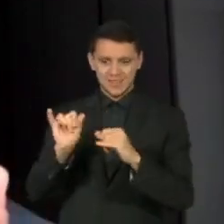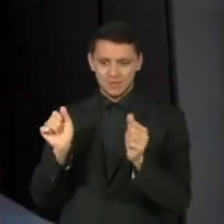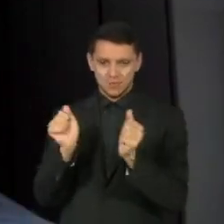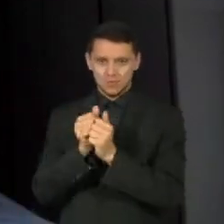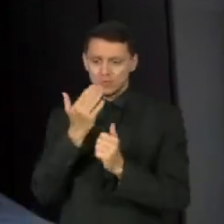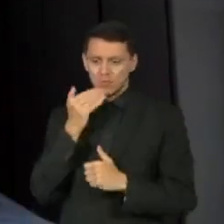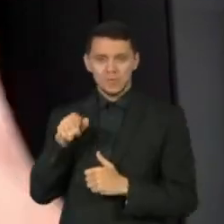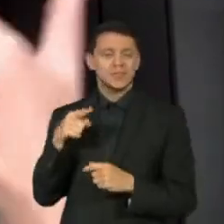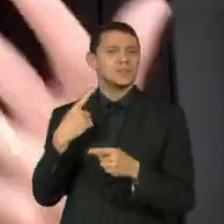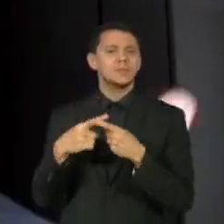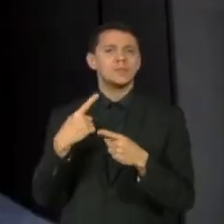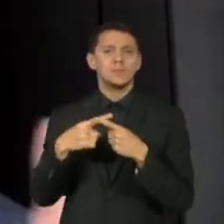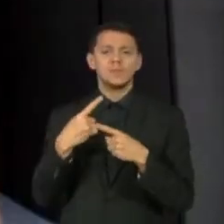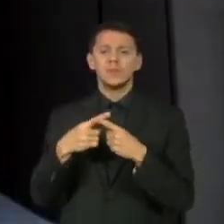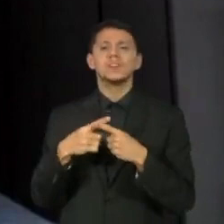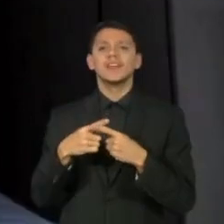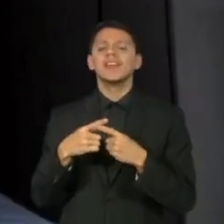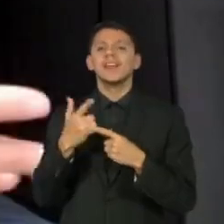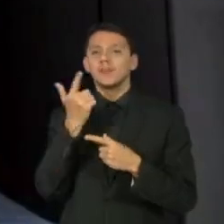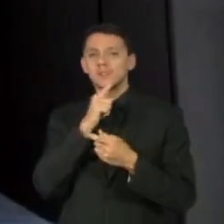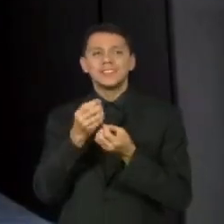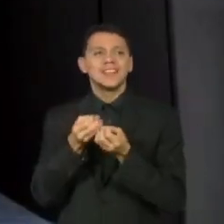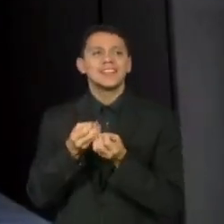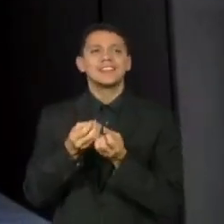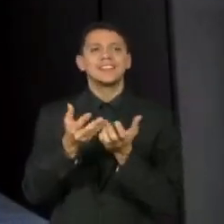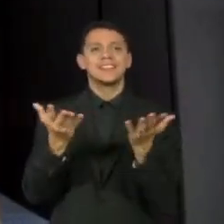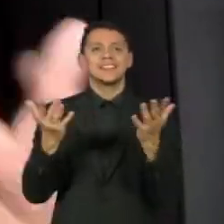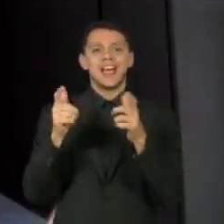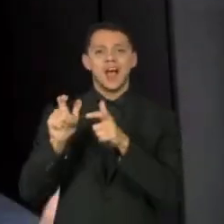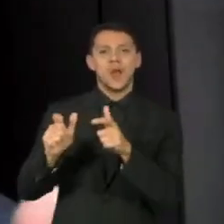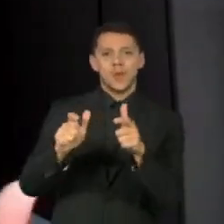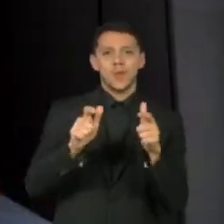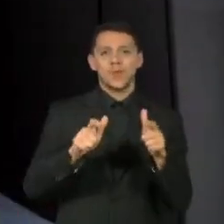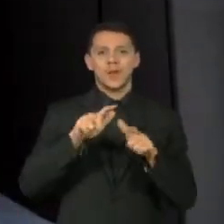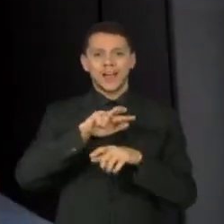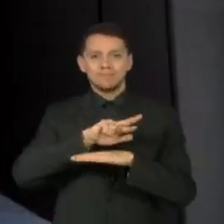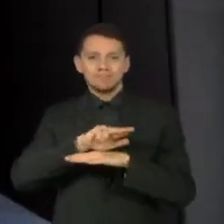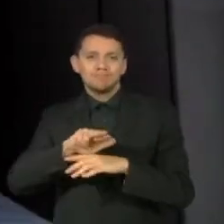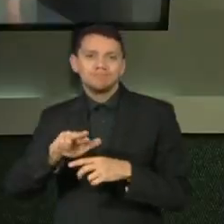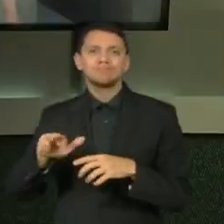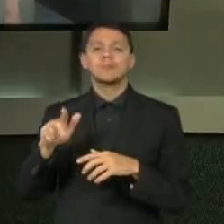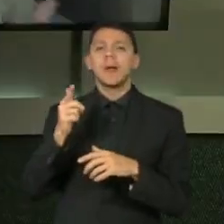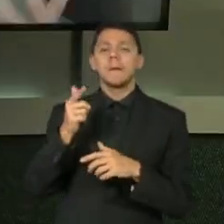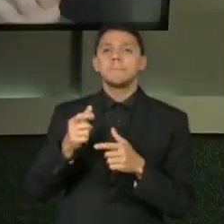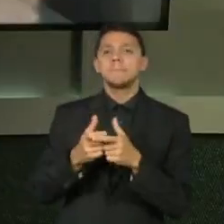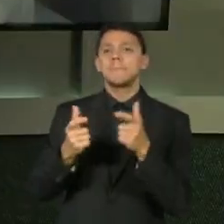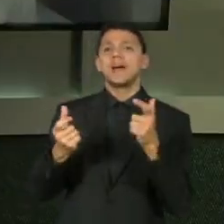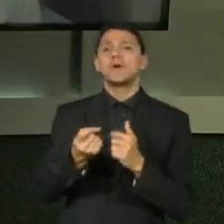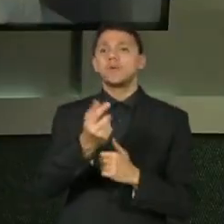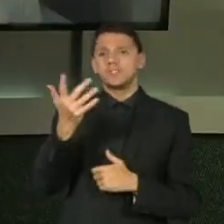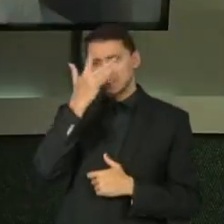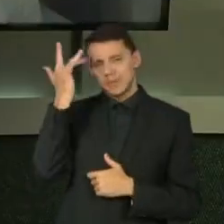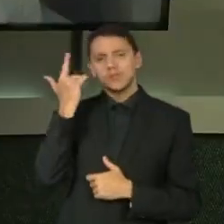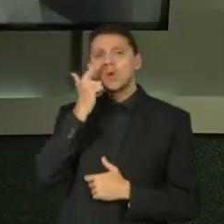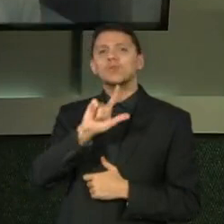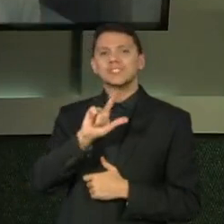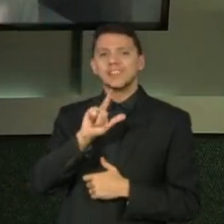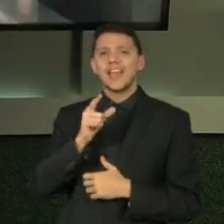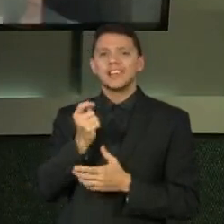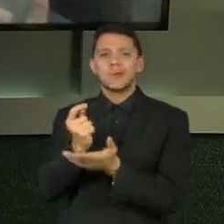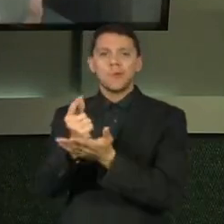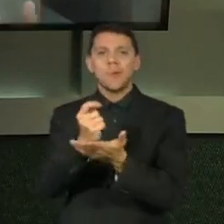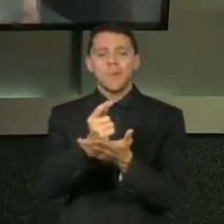com que esse alimento esteja disponível em diversos locais para um maior número de pessoas. Mas se a gente pensar dessa forma,